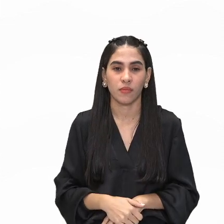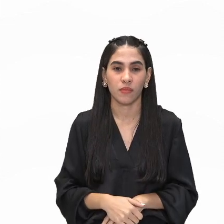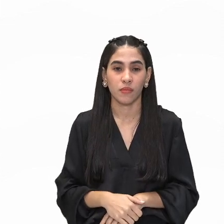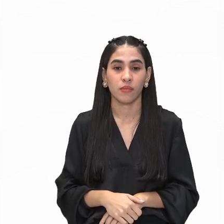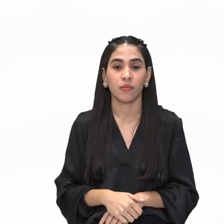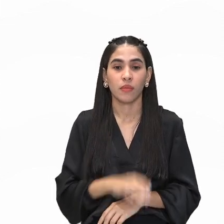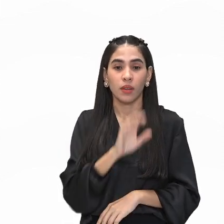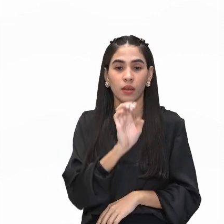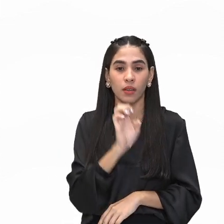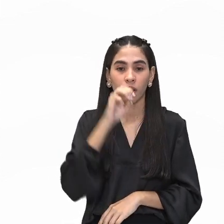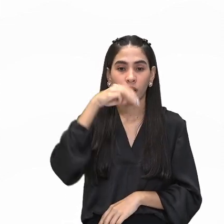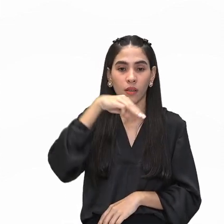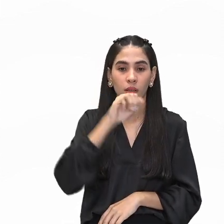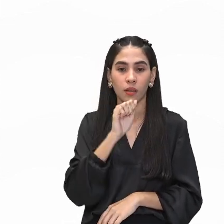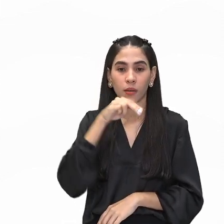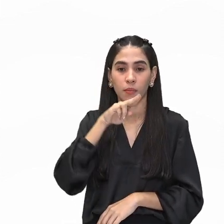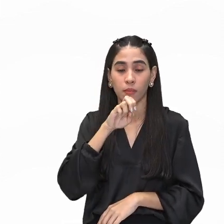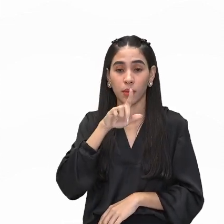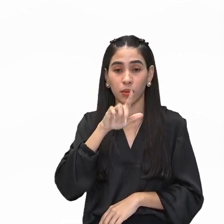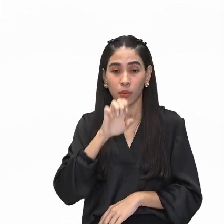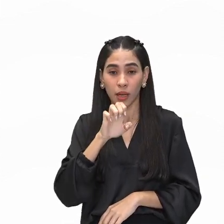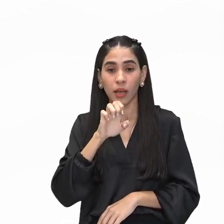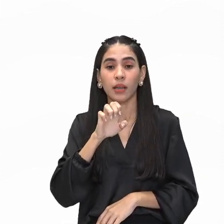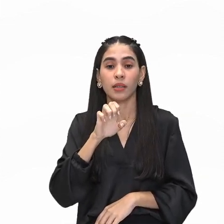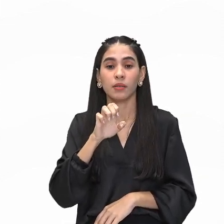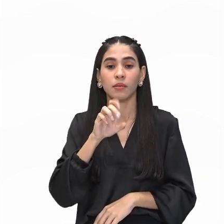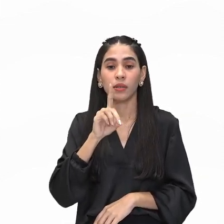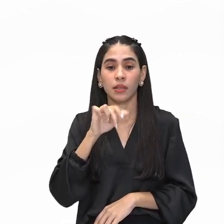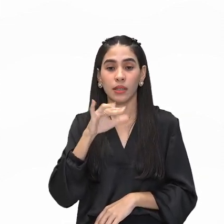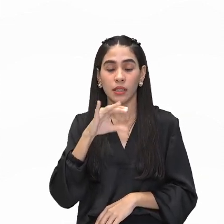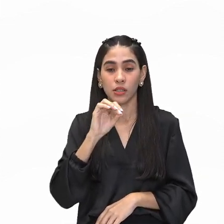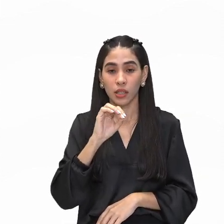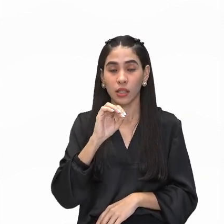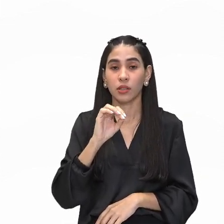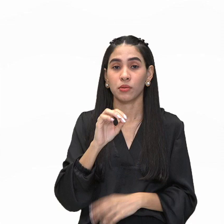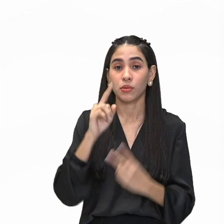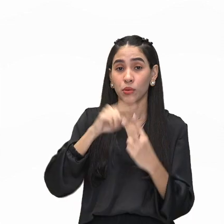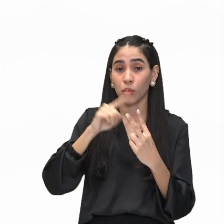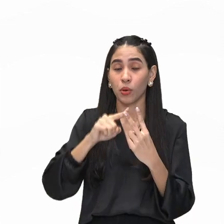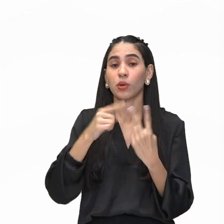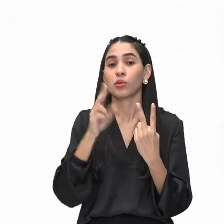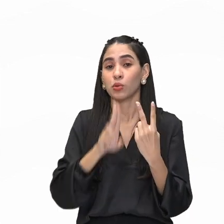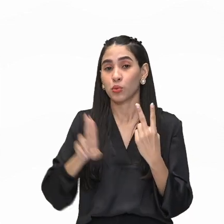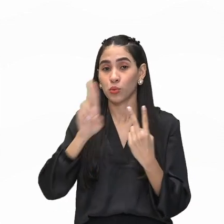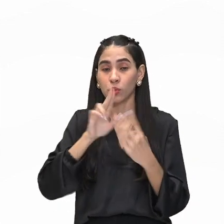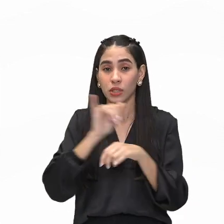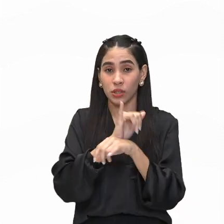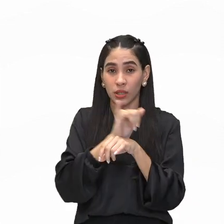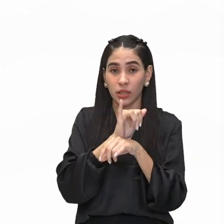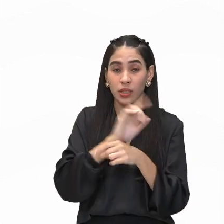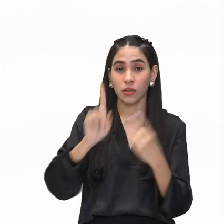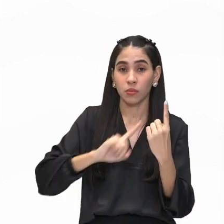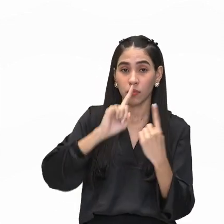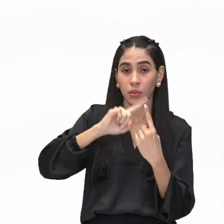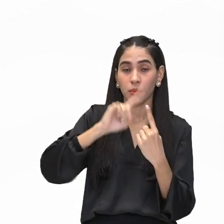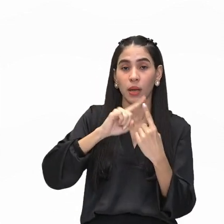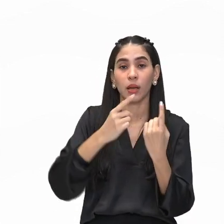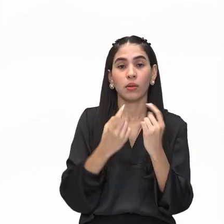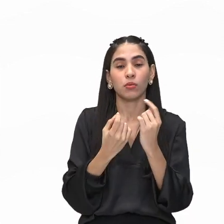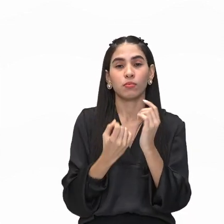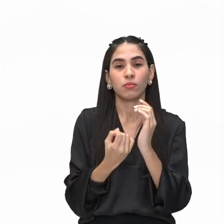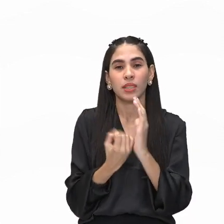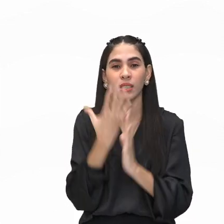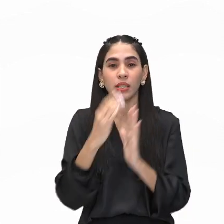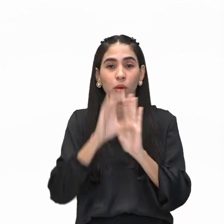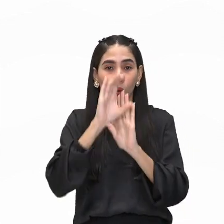Emanuele, atualmente mora em Dubai, ele utiliza dois tipos de processos criativos. No primeiro, ele desenvolve um conceito e um